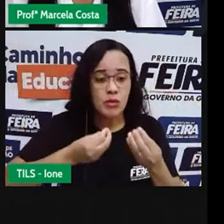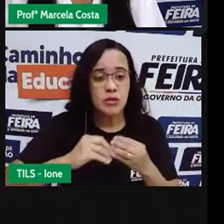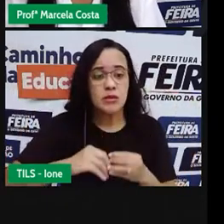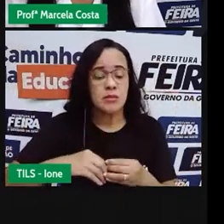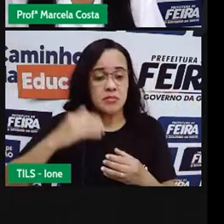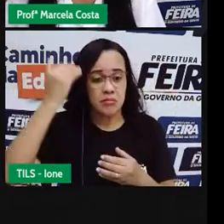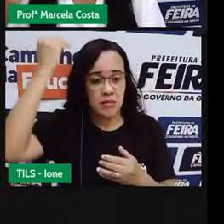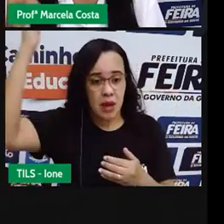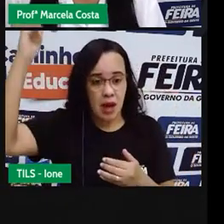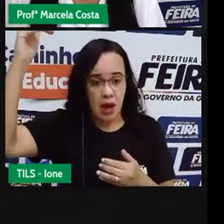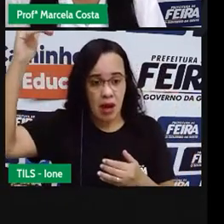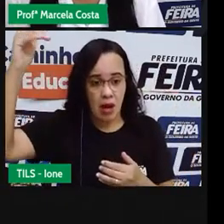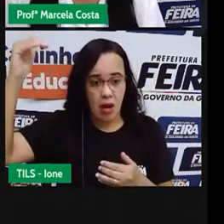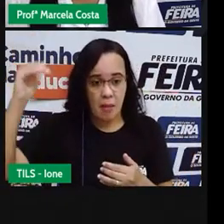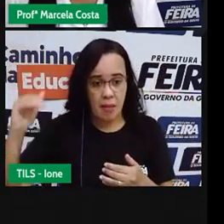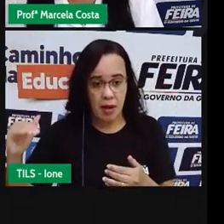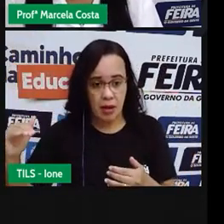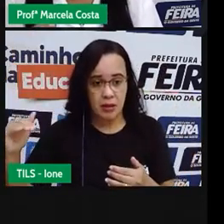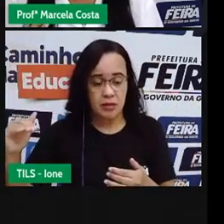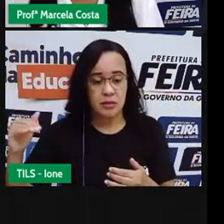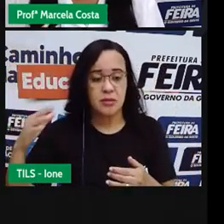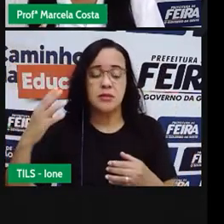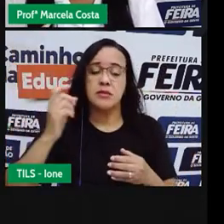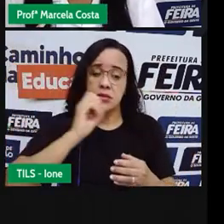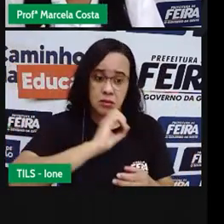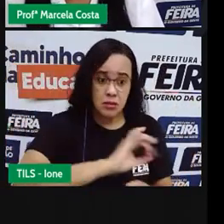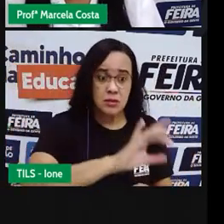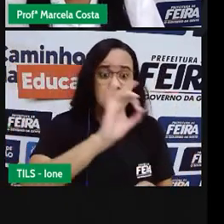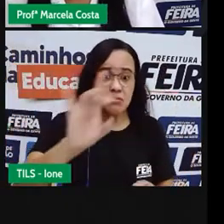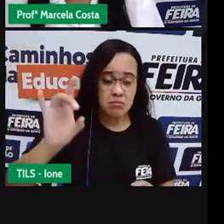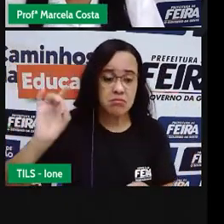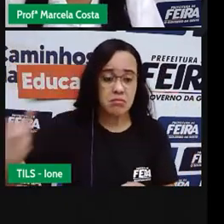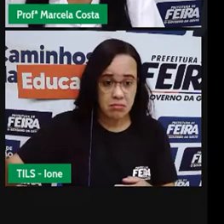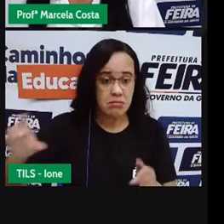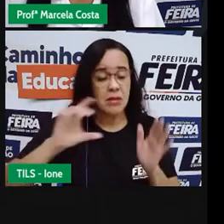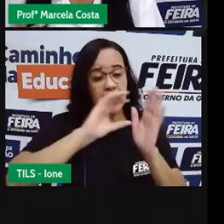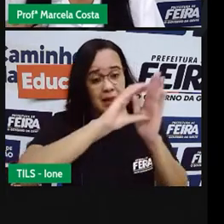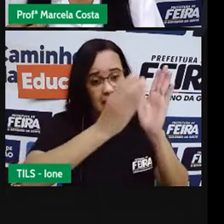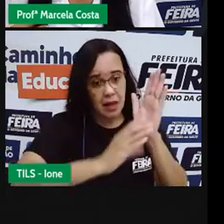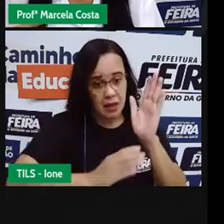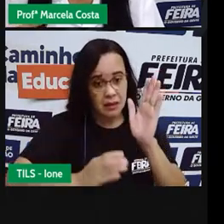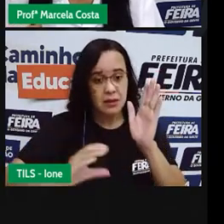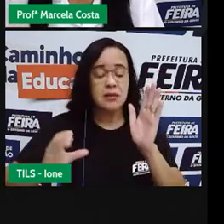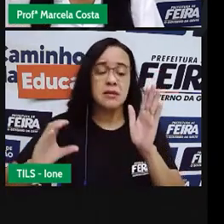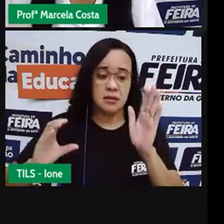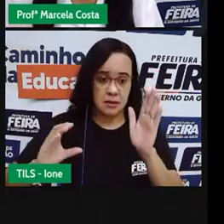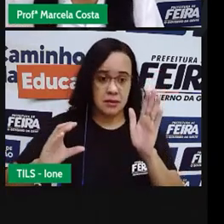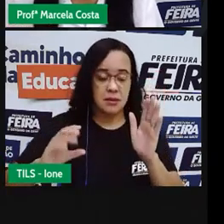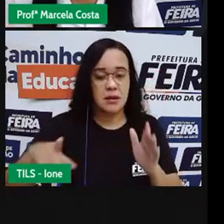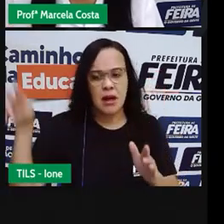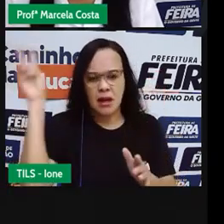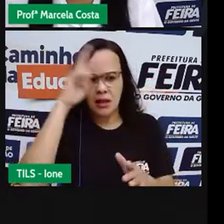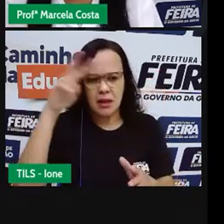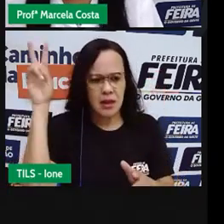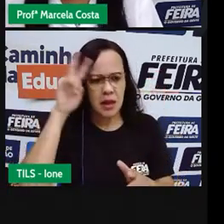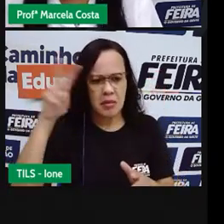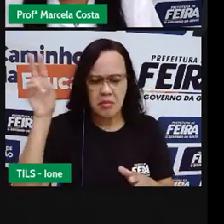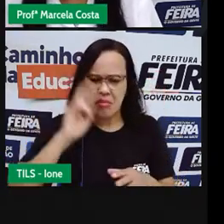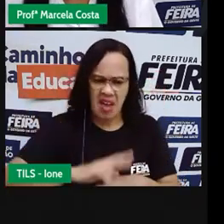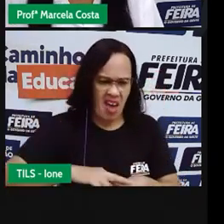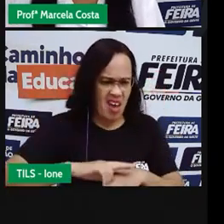Se a pessoa é alta Se é baixa Todas essas são características Lembre-se, crianças Nada disso é